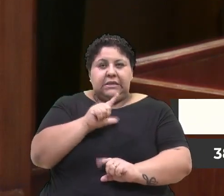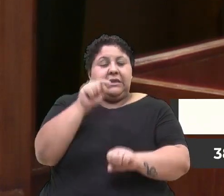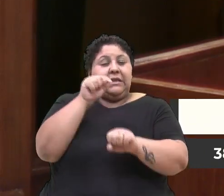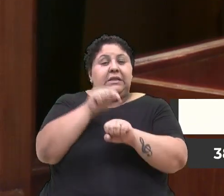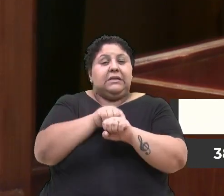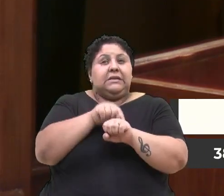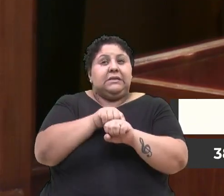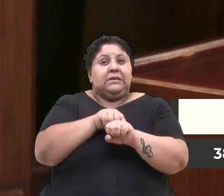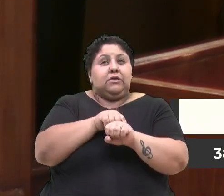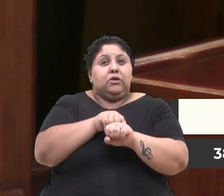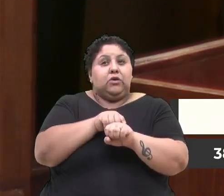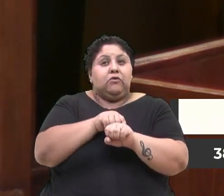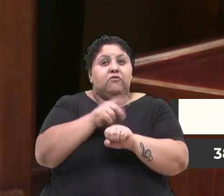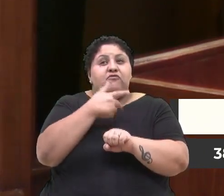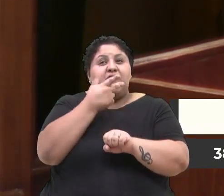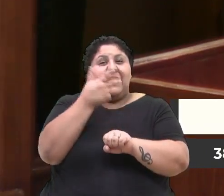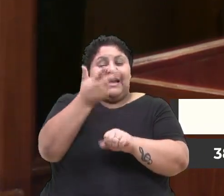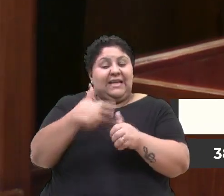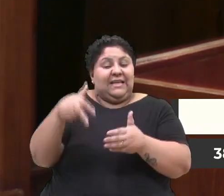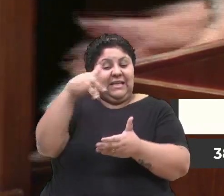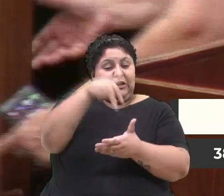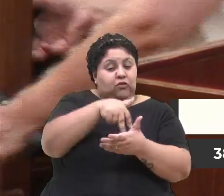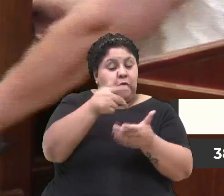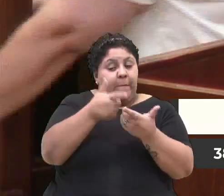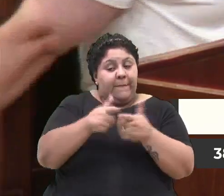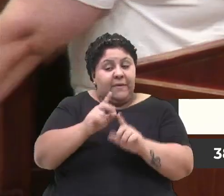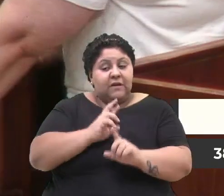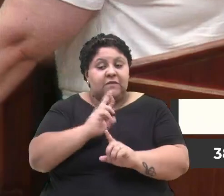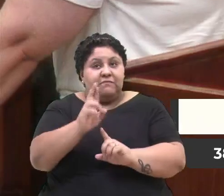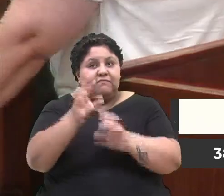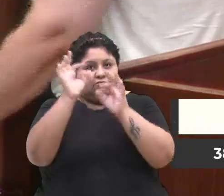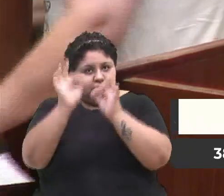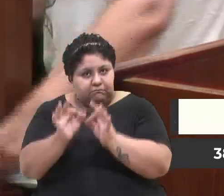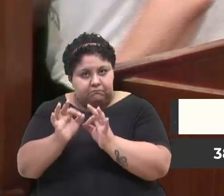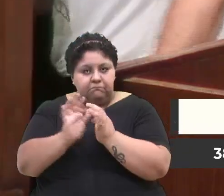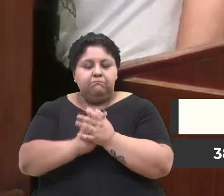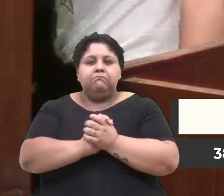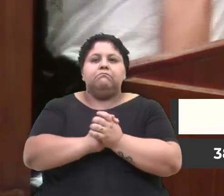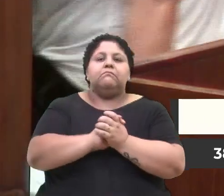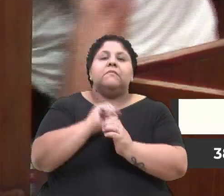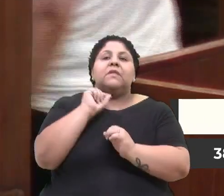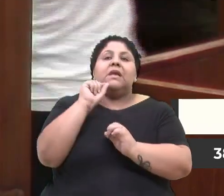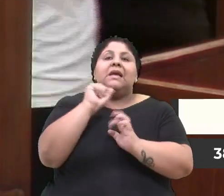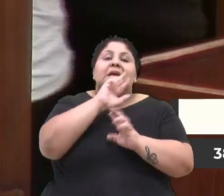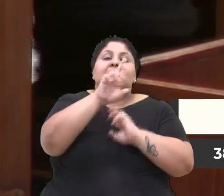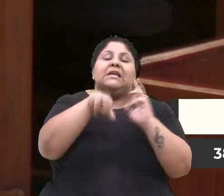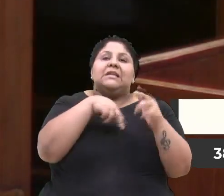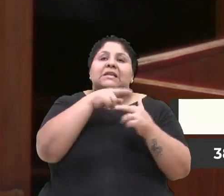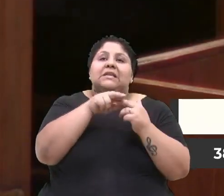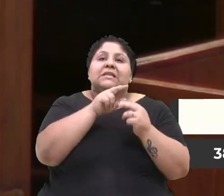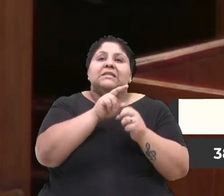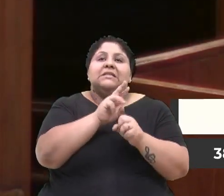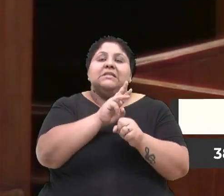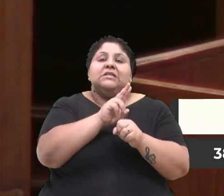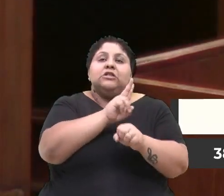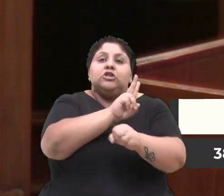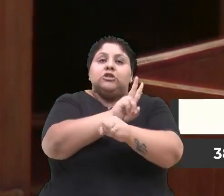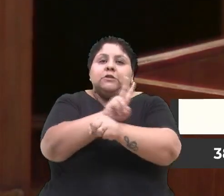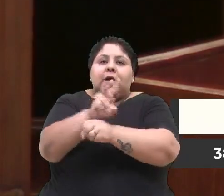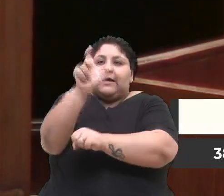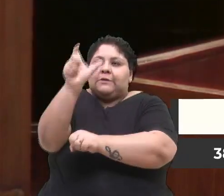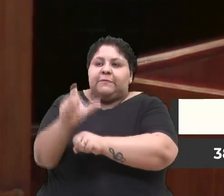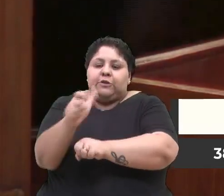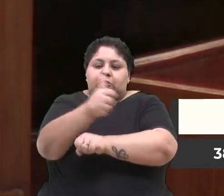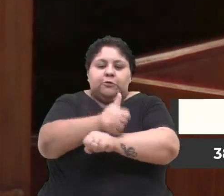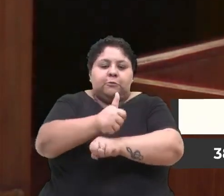tribuna para falar desse assunto, mas responder adequadamente, que é em relação aos cuidadores, às cuidadoras